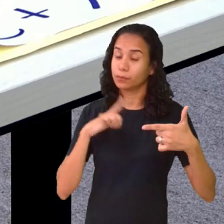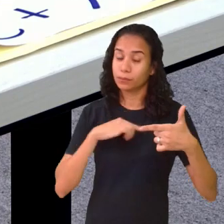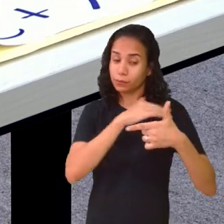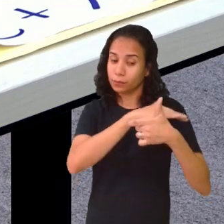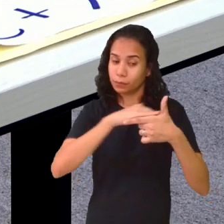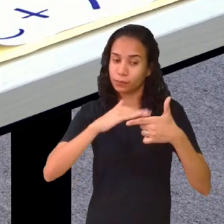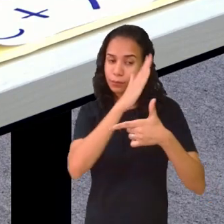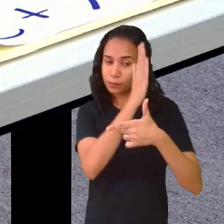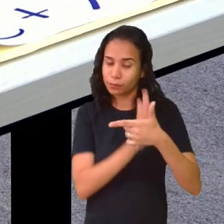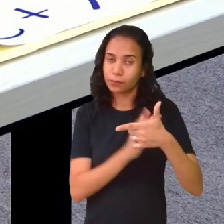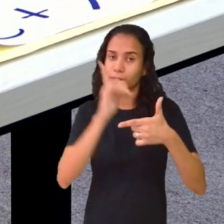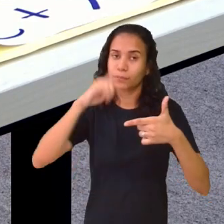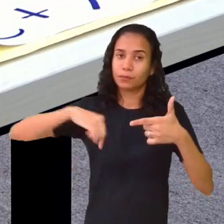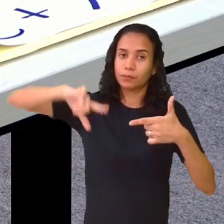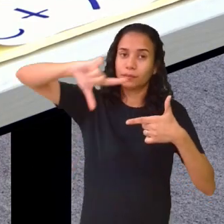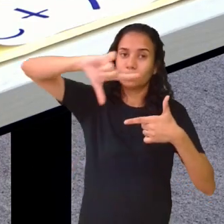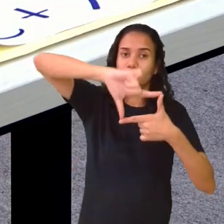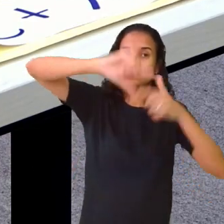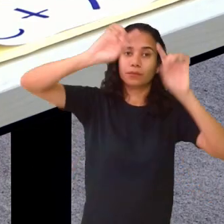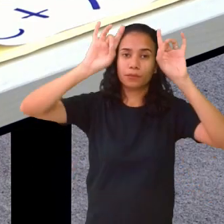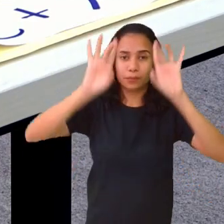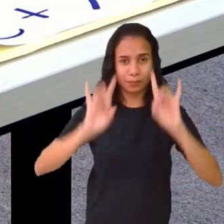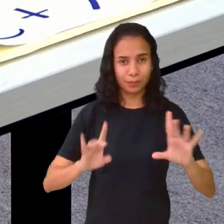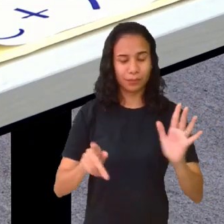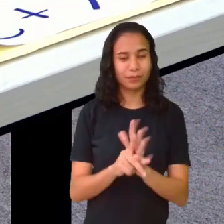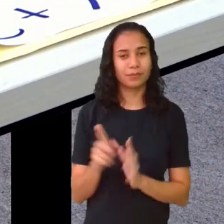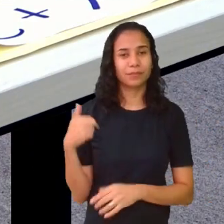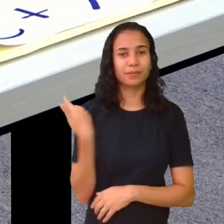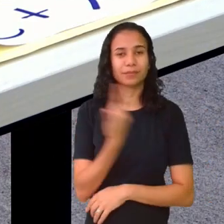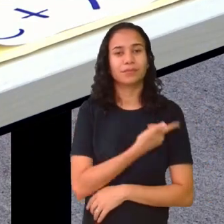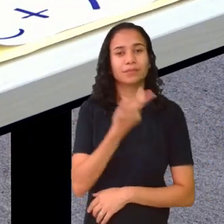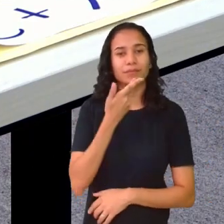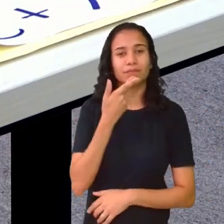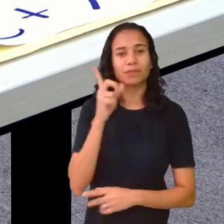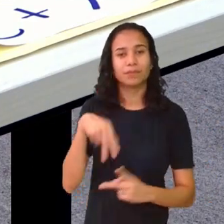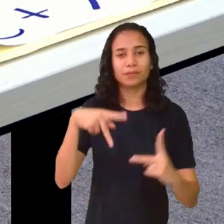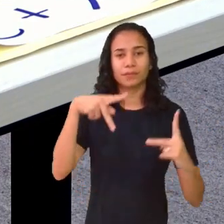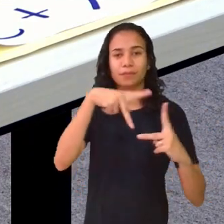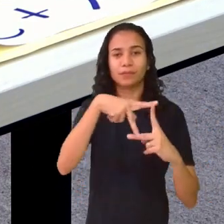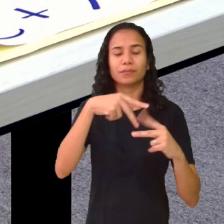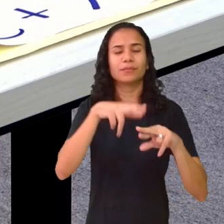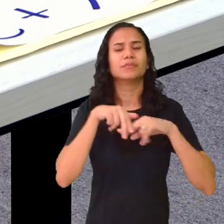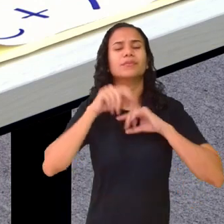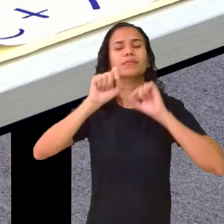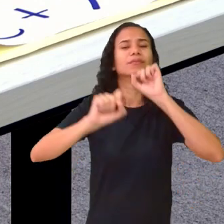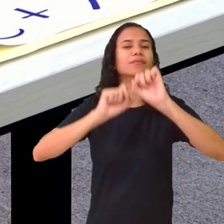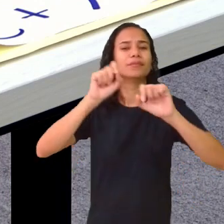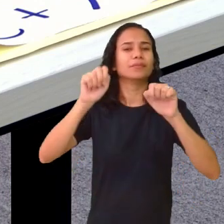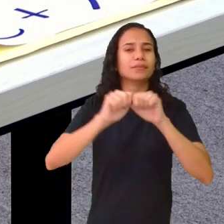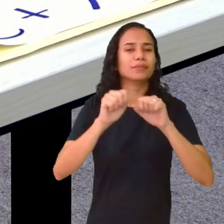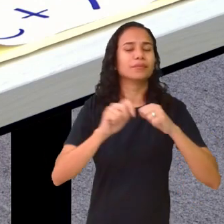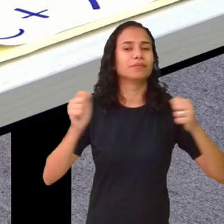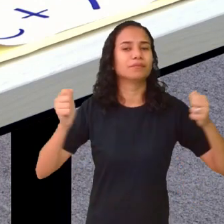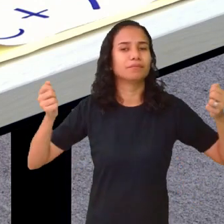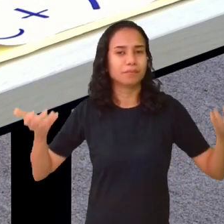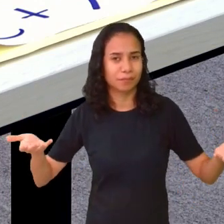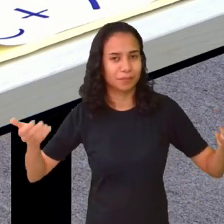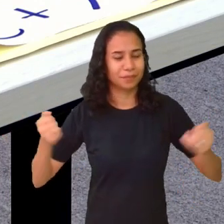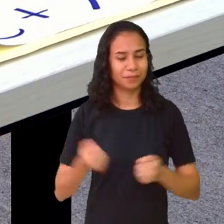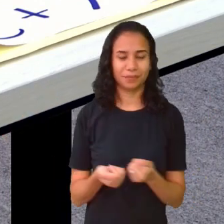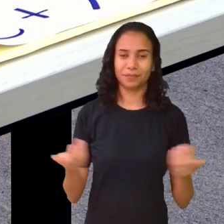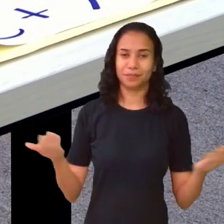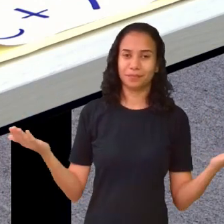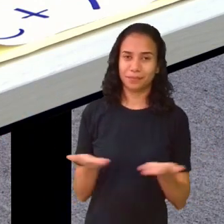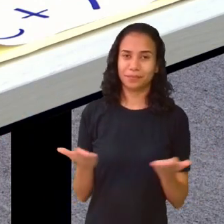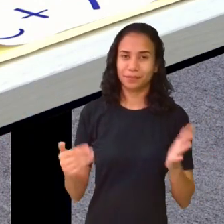isso, isso é um retângulo especial, que a gente chama de quadrado. O é eu vou fazer agora? Agora